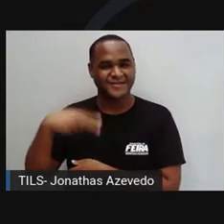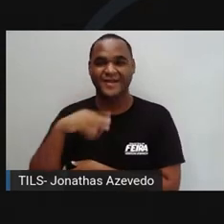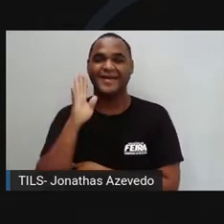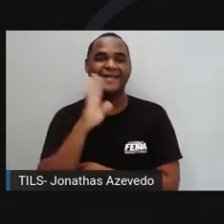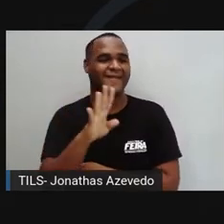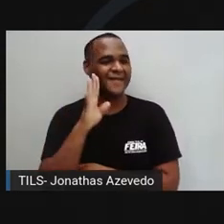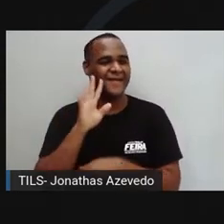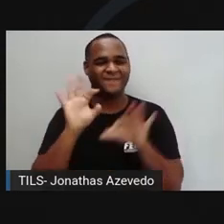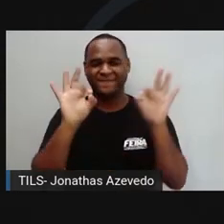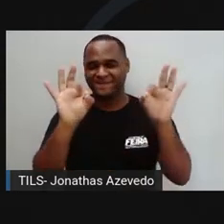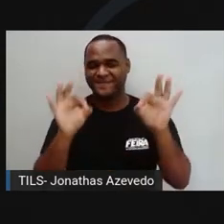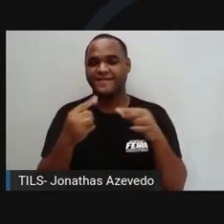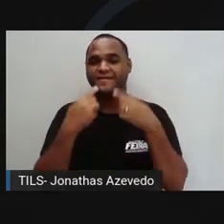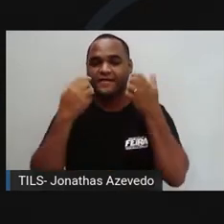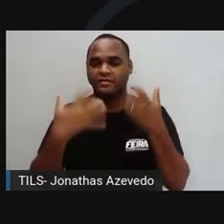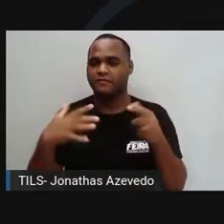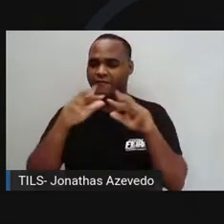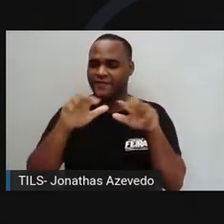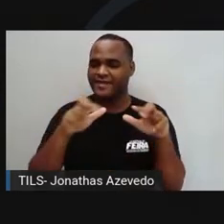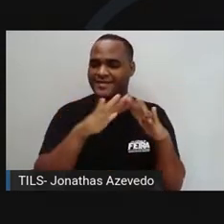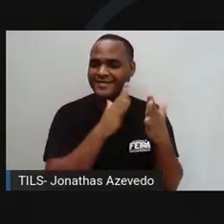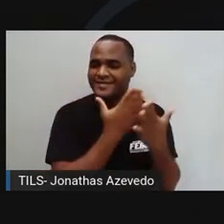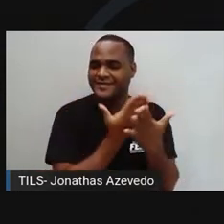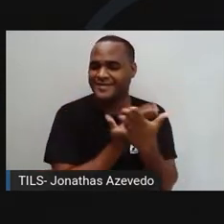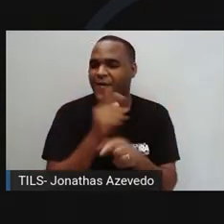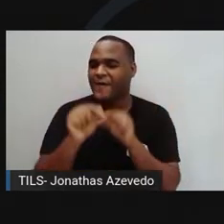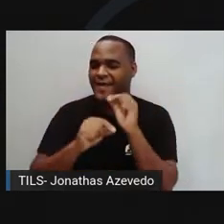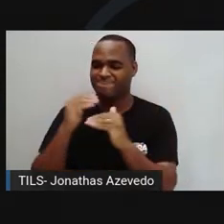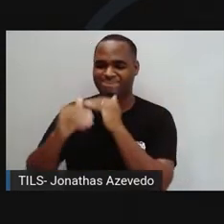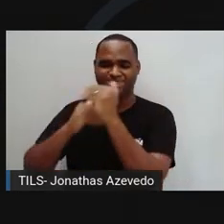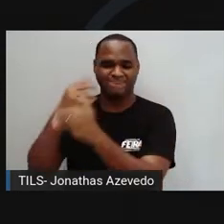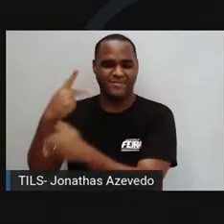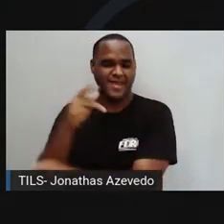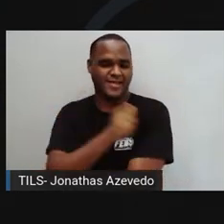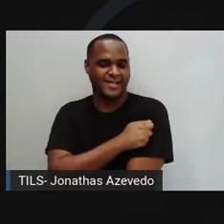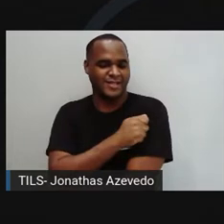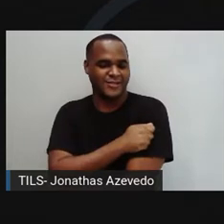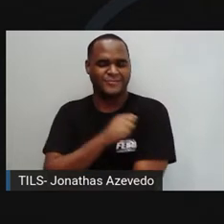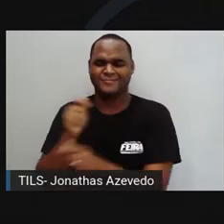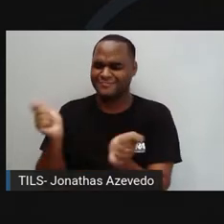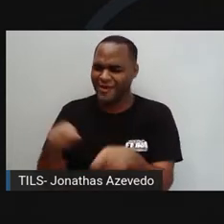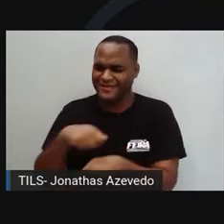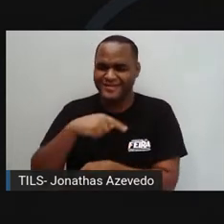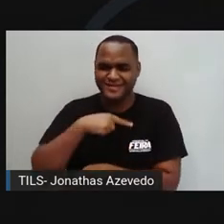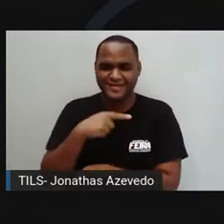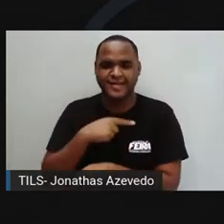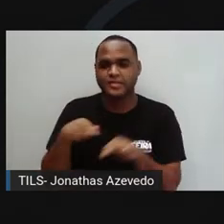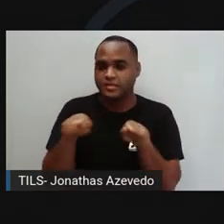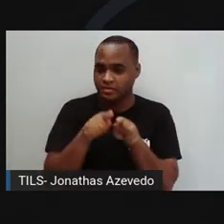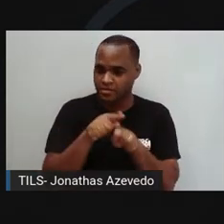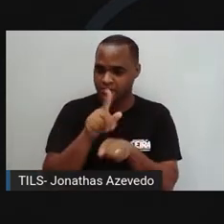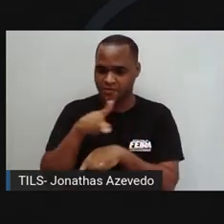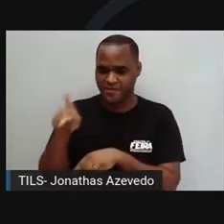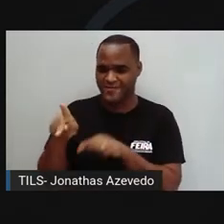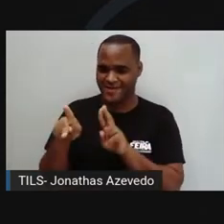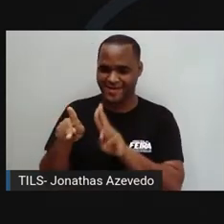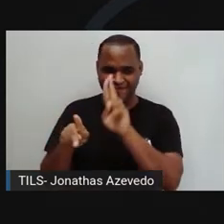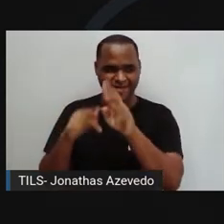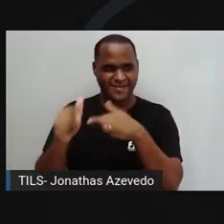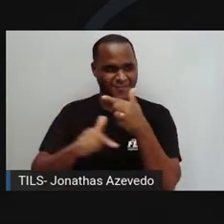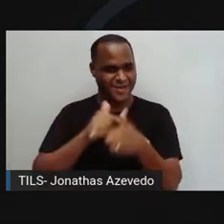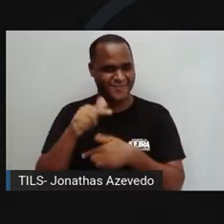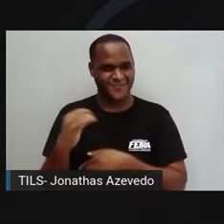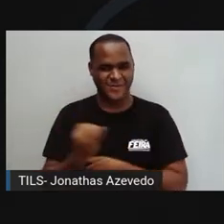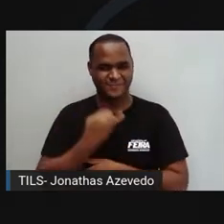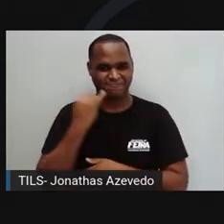legal? Ela vai falar sobre as questões da escola, sobre os projetos que os alunos vêm desenvolvendo e sobre o papel dos professores nesse trabalho.